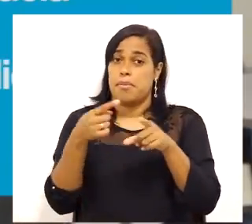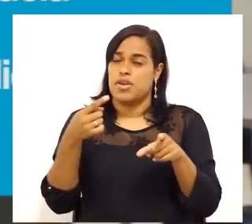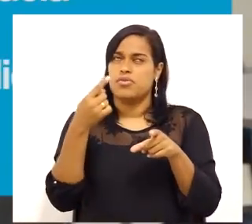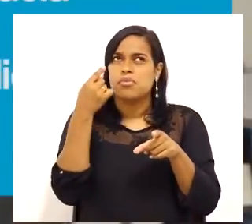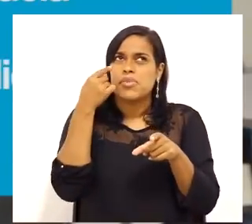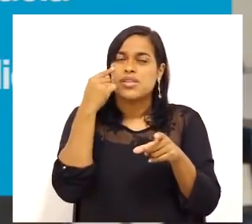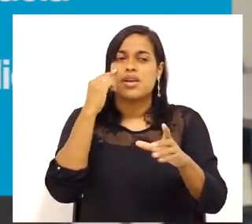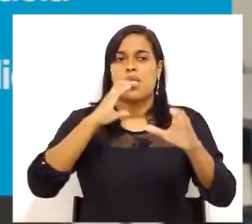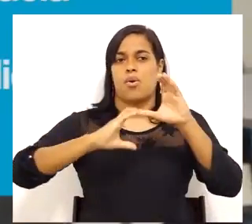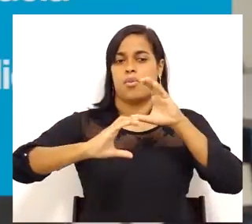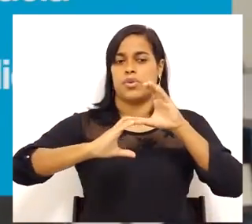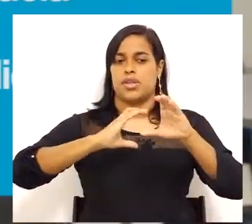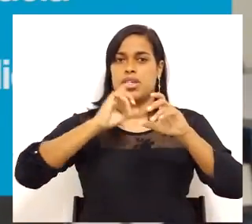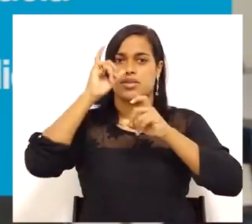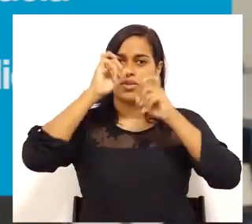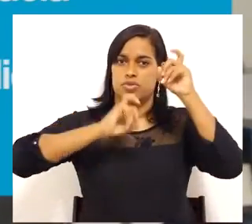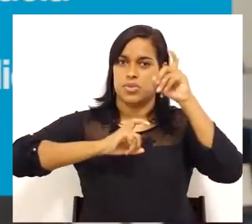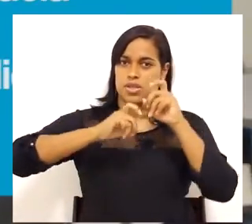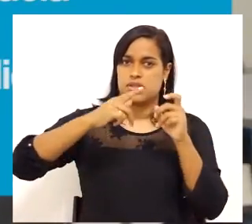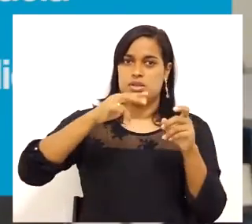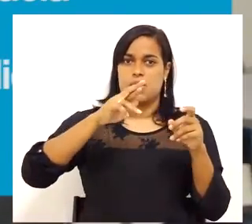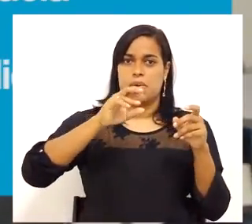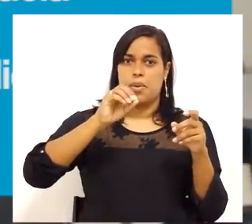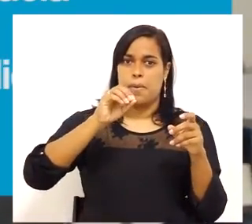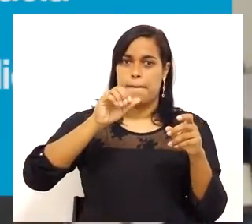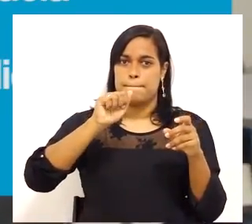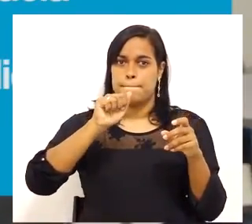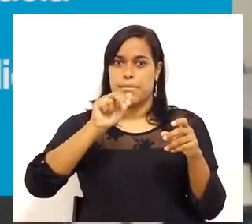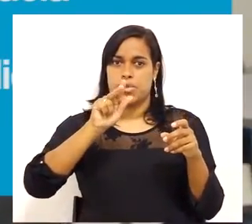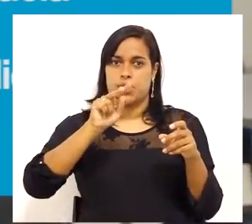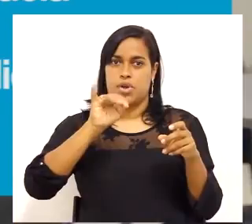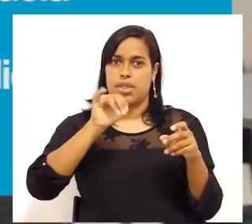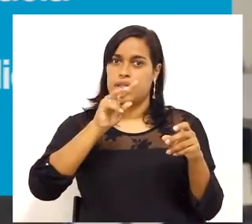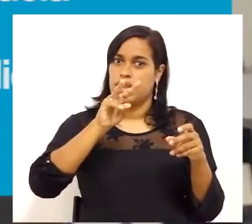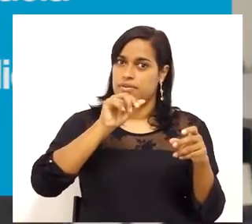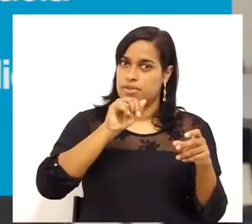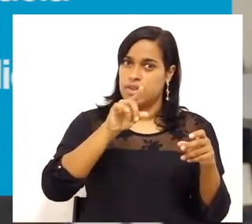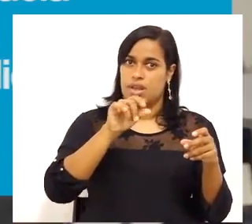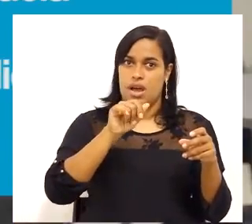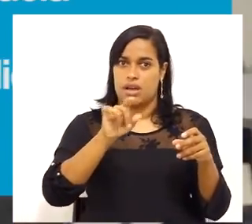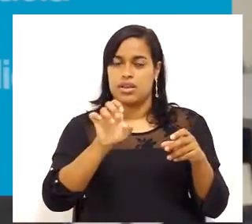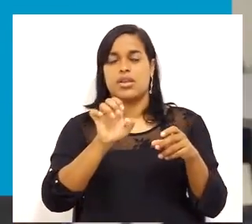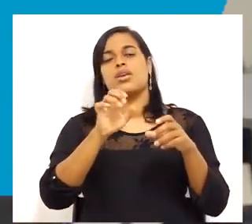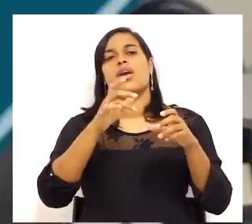e expressão, proatividade, empatia e resiliência.